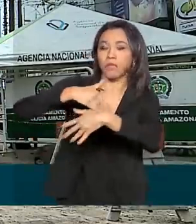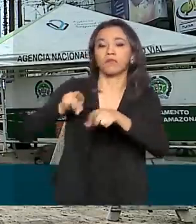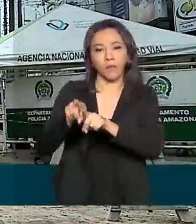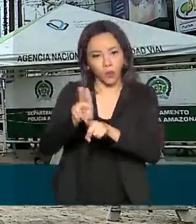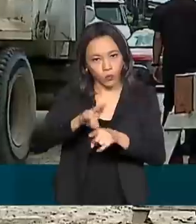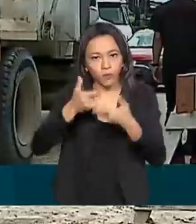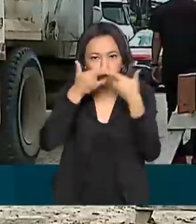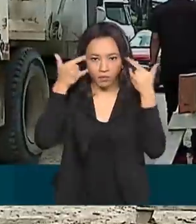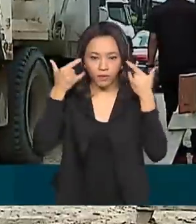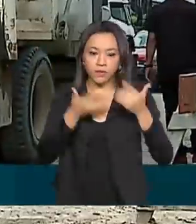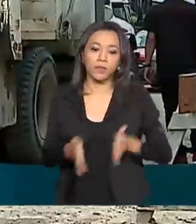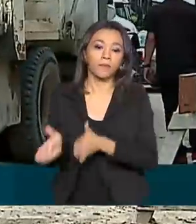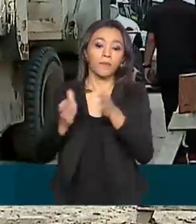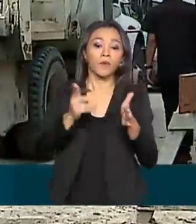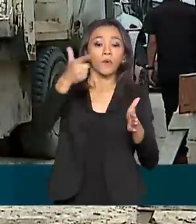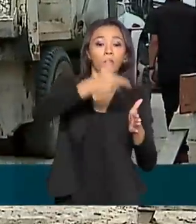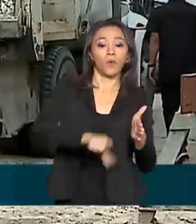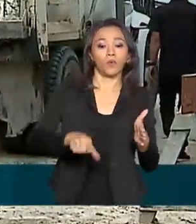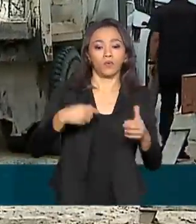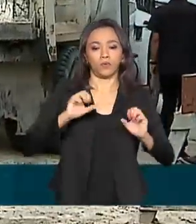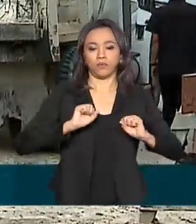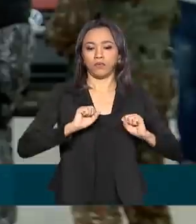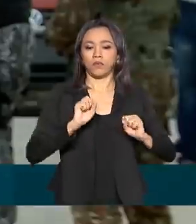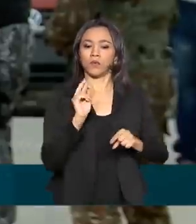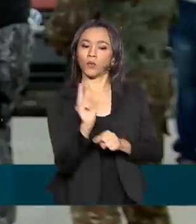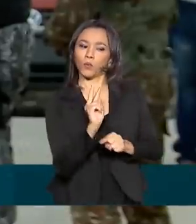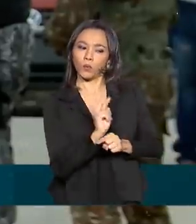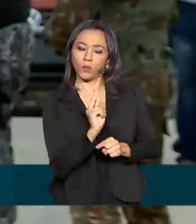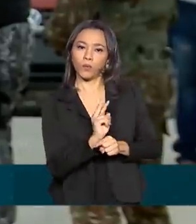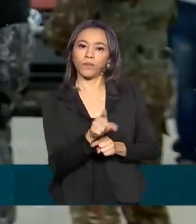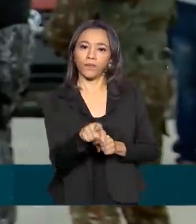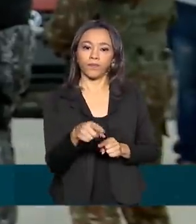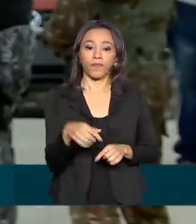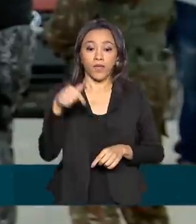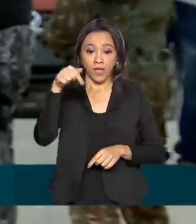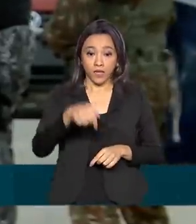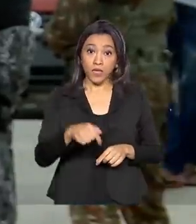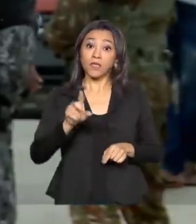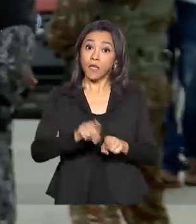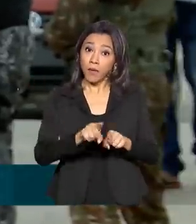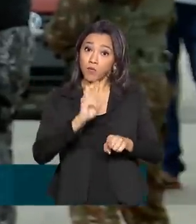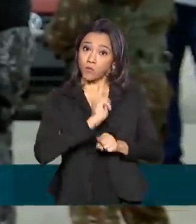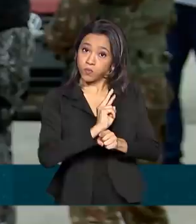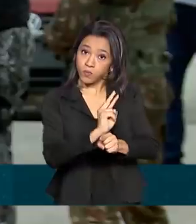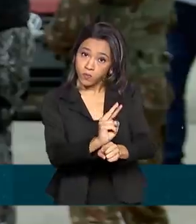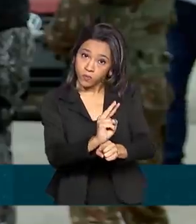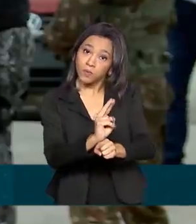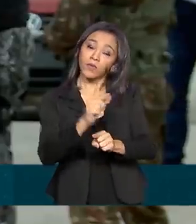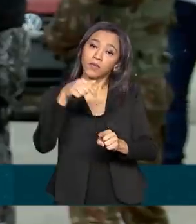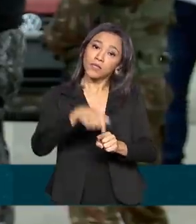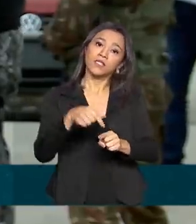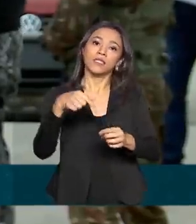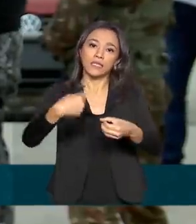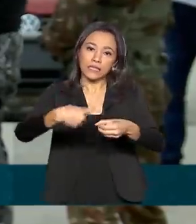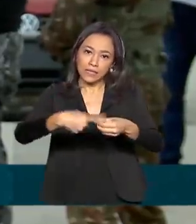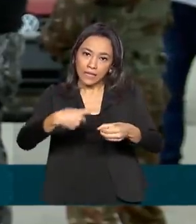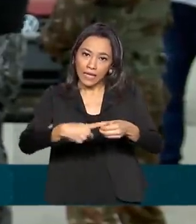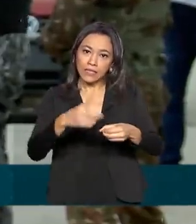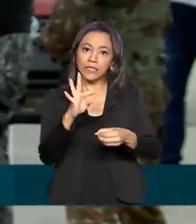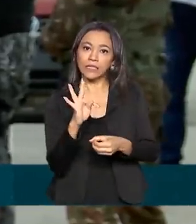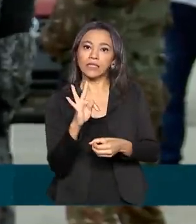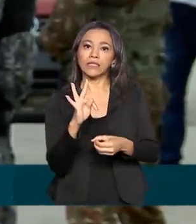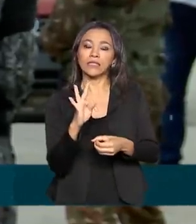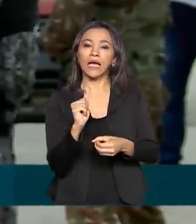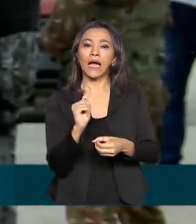reforçado também em outros pontos da cidade. Uma barreira sanitária foi montada na fronteira de Tabatinga com a cidade